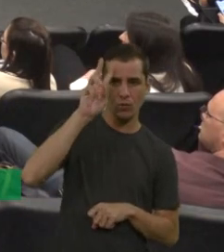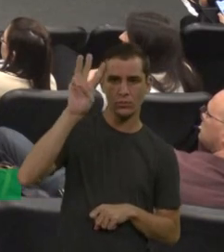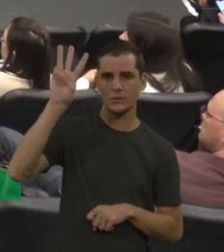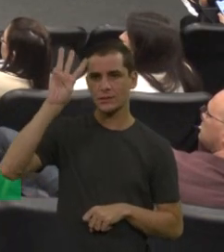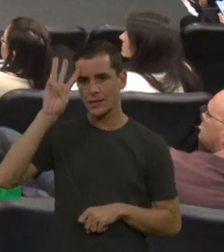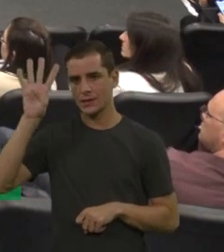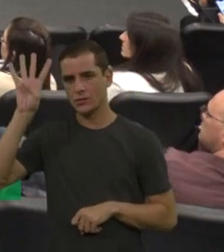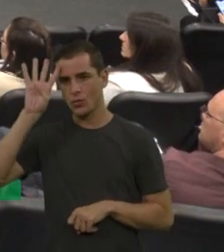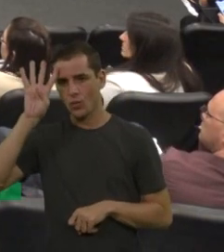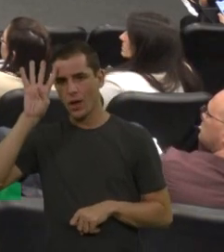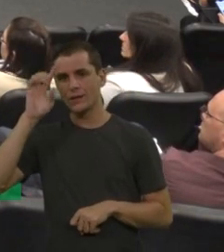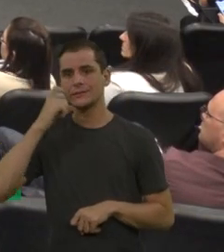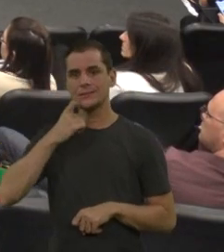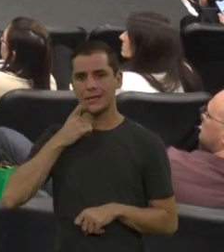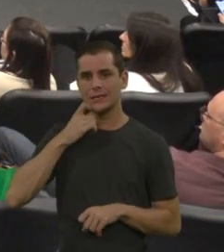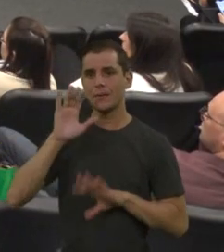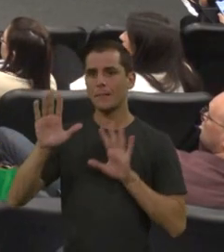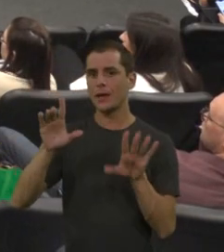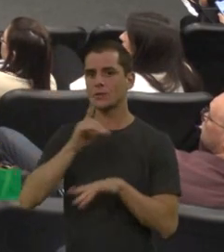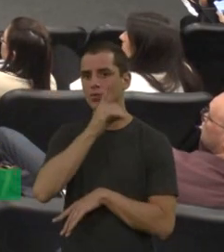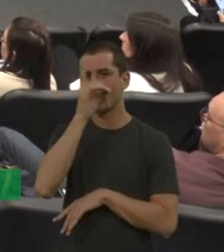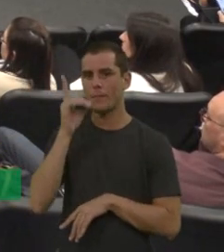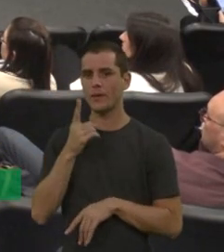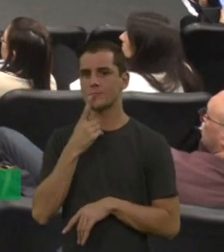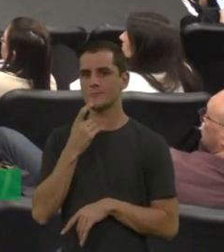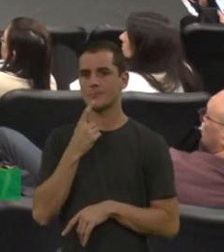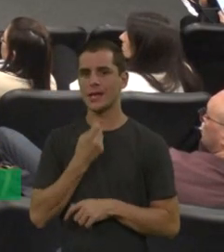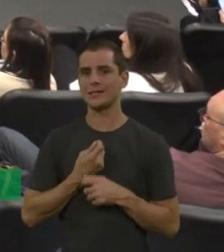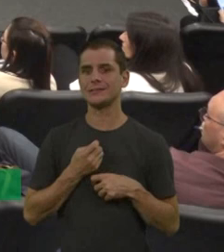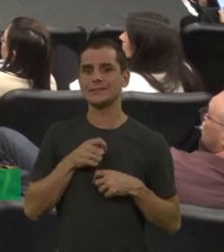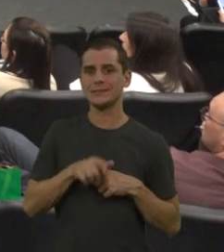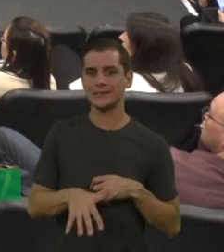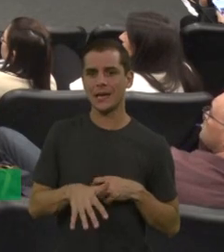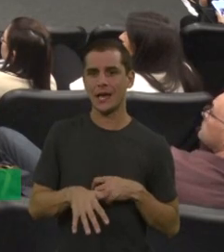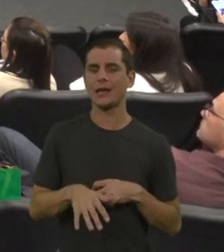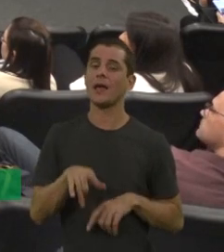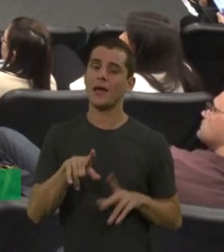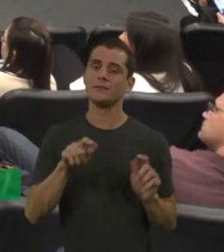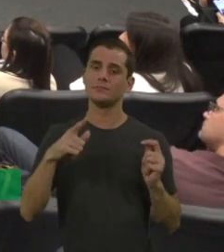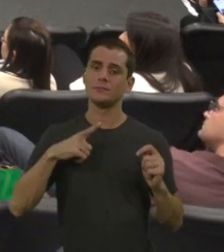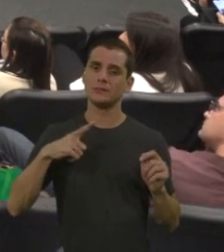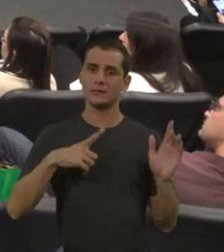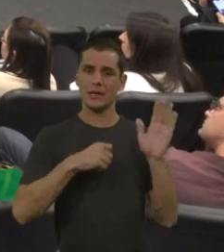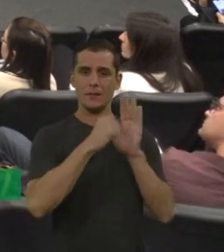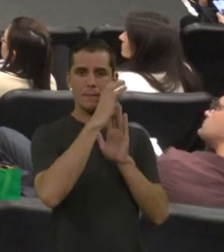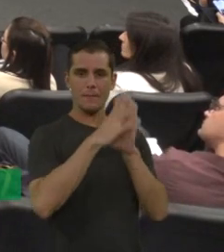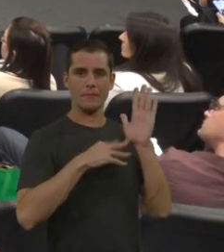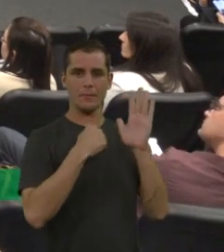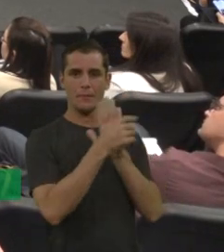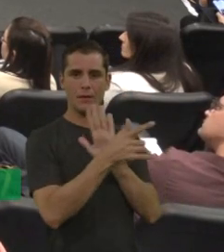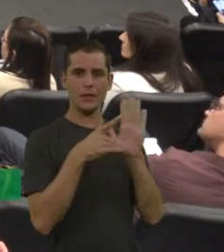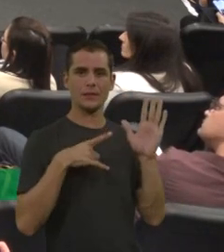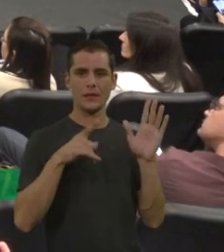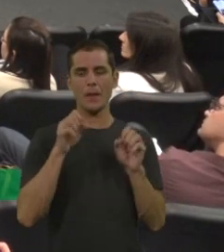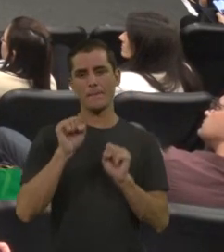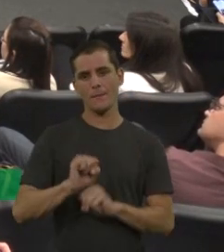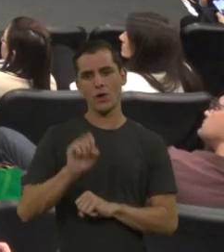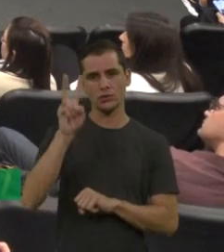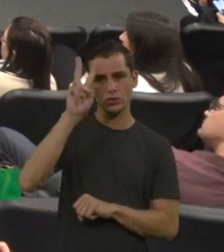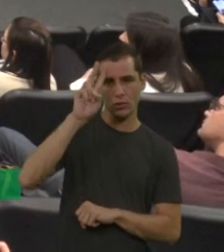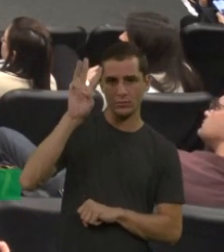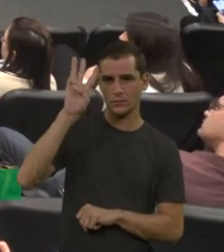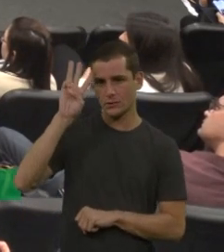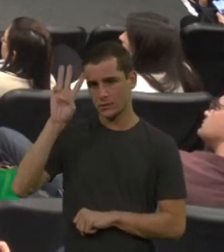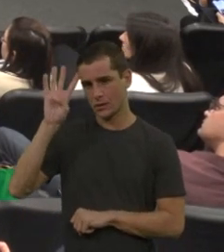domingo. Então, às vezes, baseada na planilha de infusão, gente pode aumentar essa dose, fazer segunda, quarta, sexta e domingo.